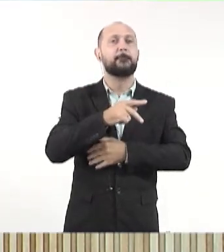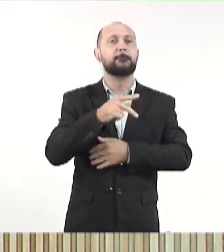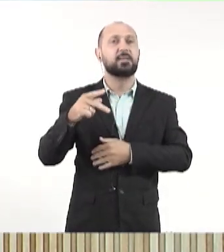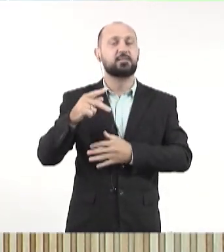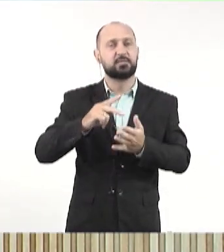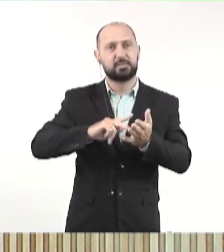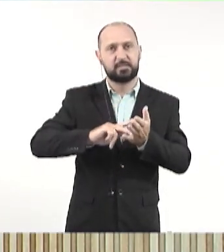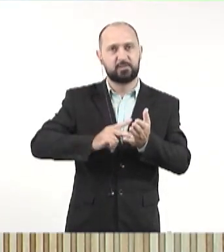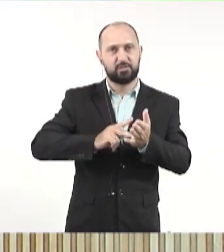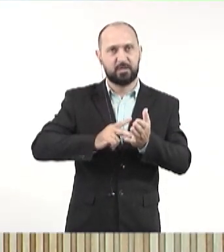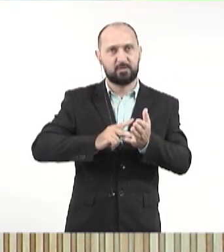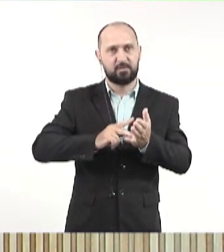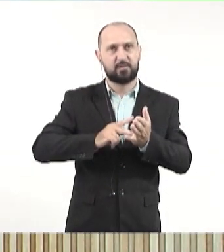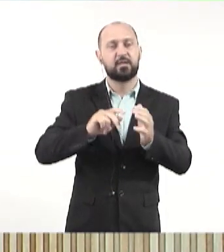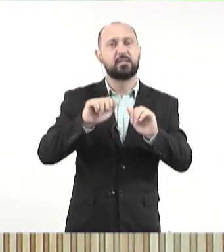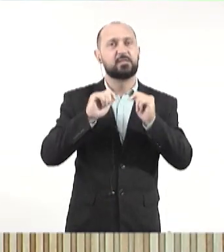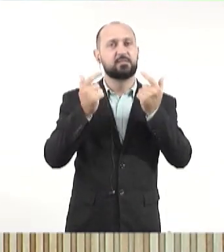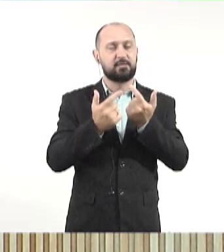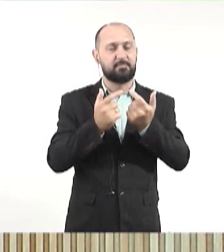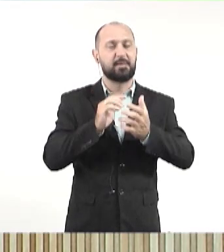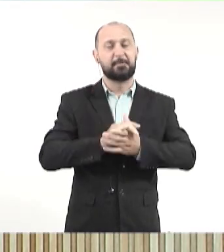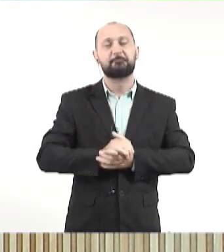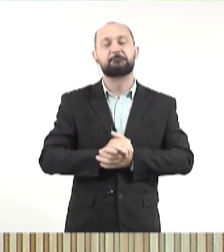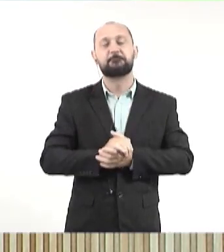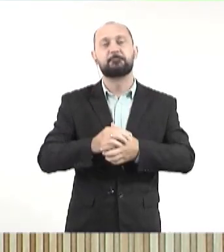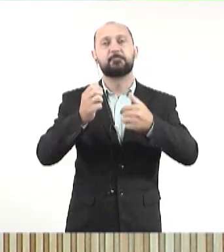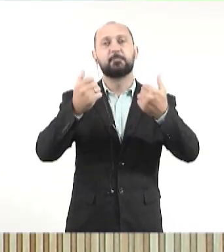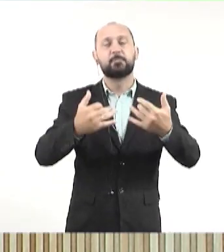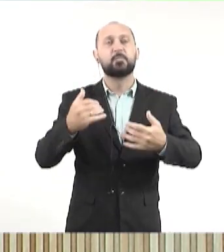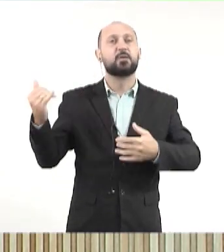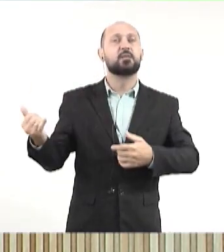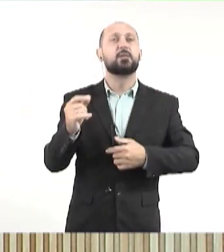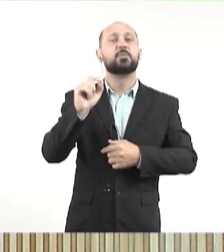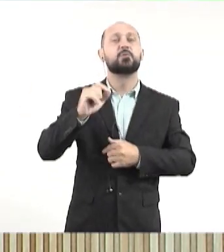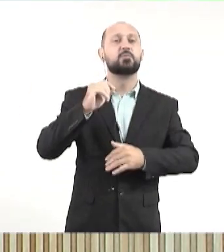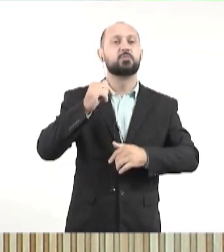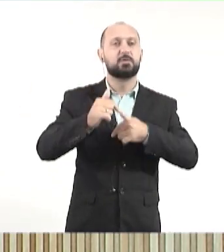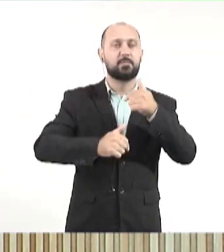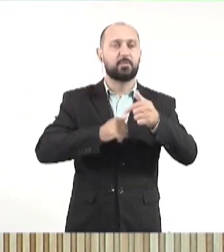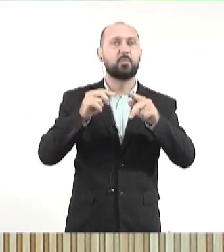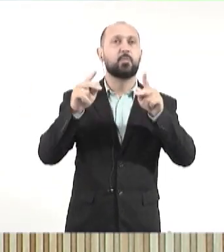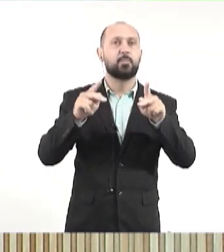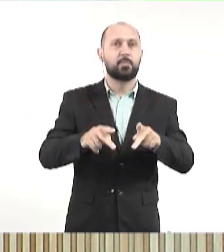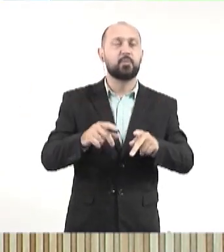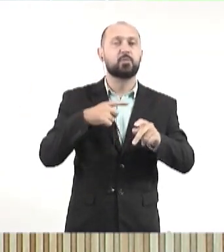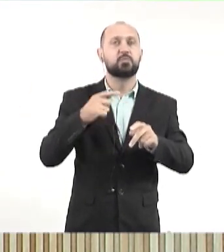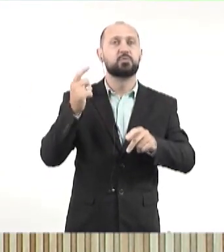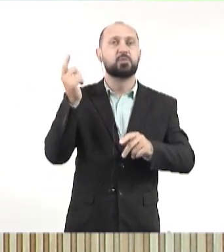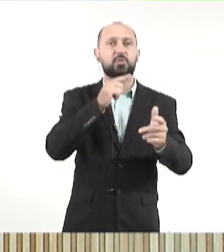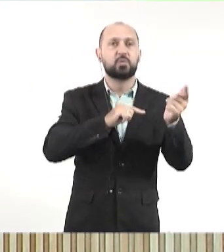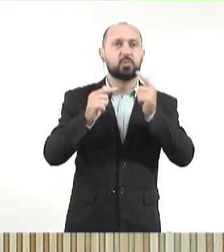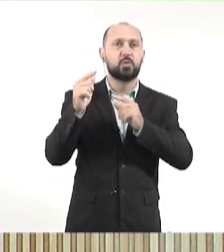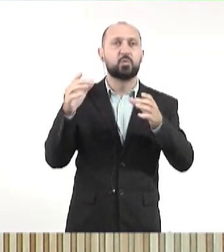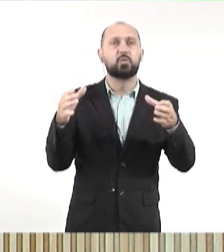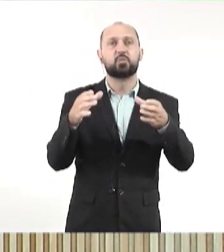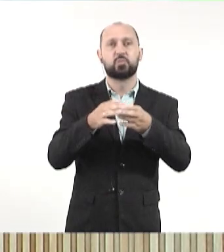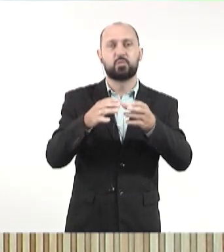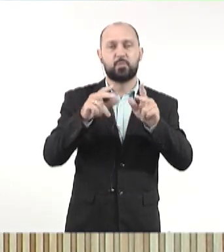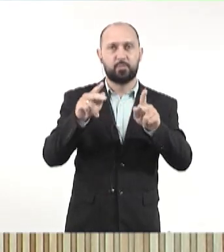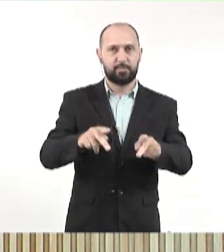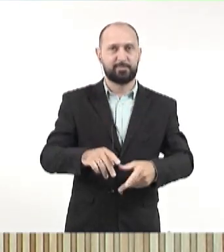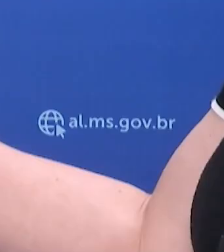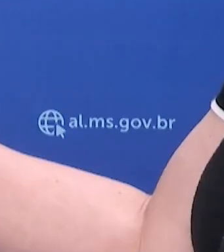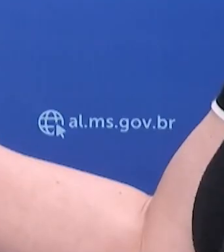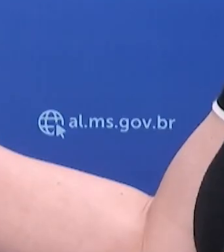presidente do Sindicato dos Servidores aqui da Assembleia Legislativa falou da importância do serviço público e também das conquistas dessas carreiras